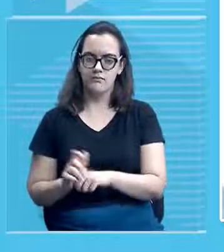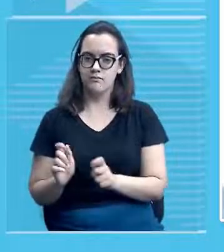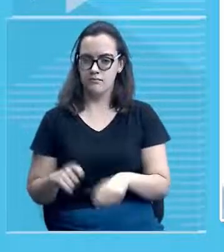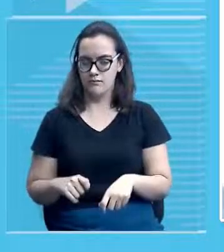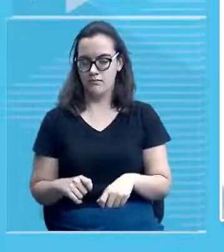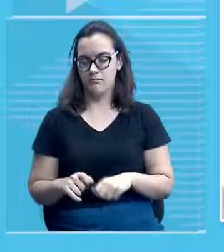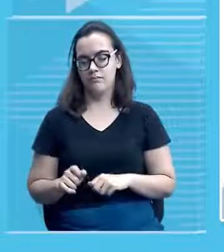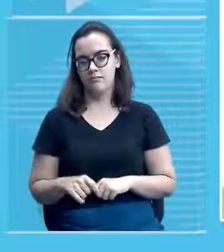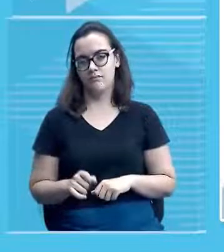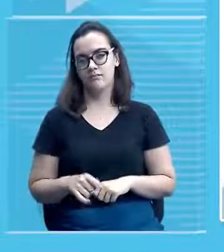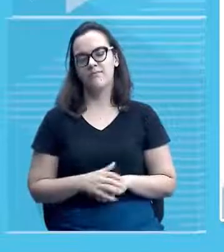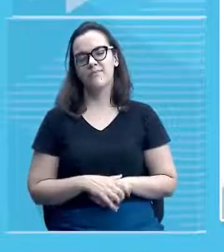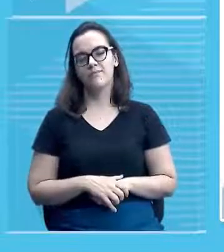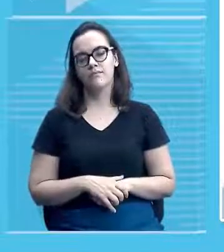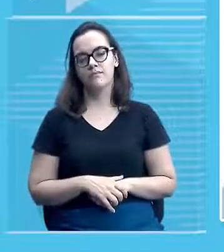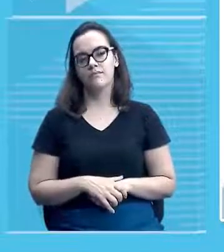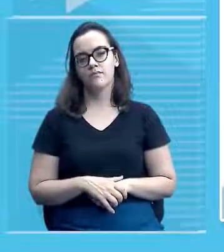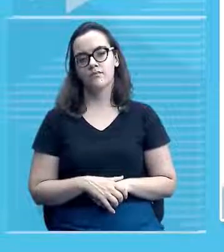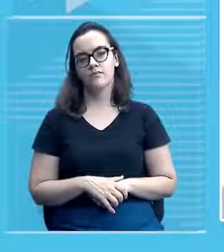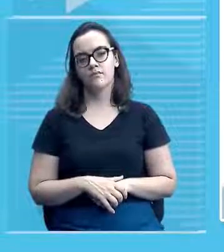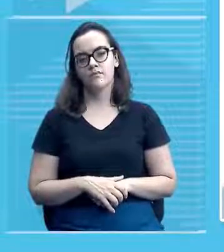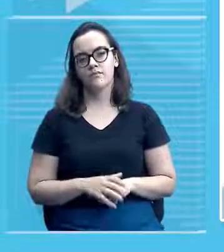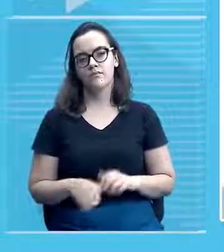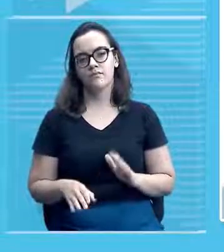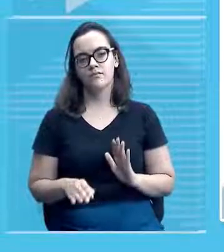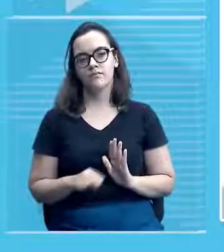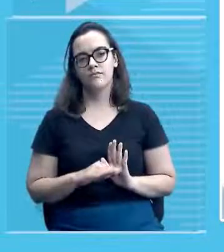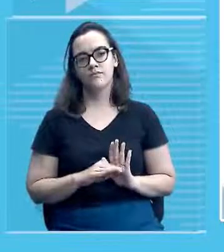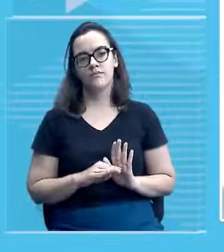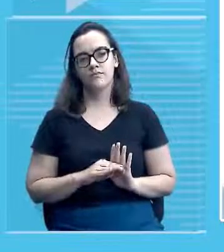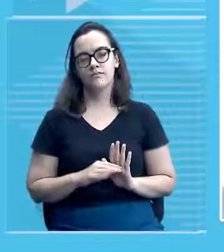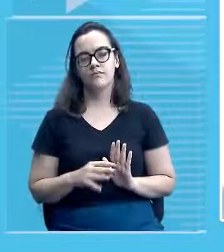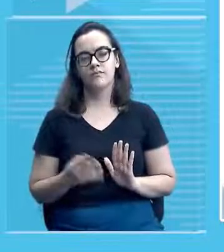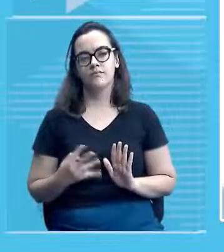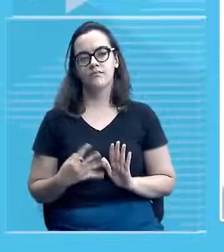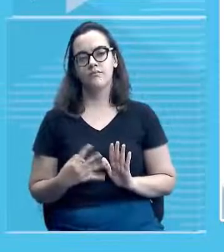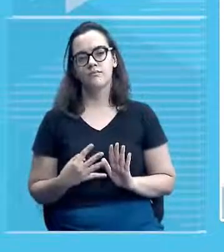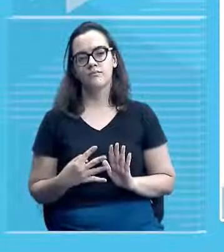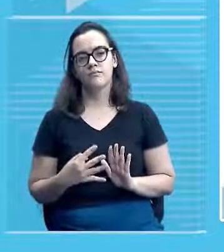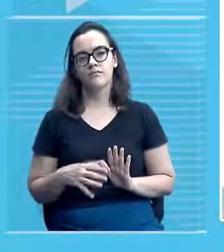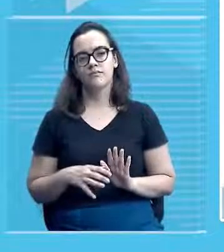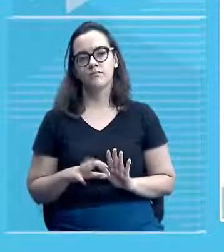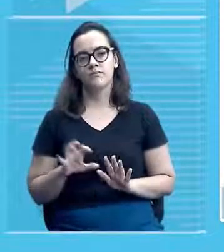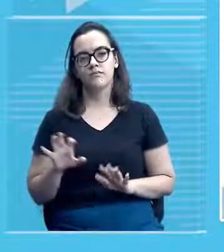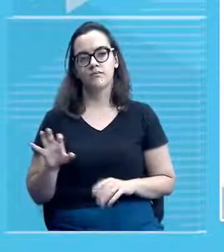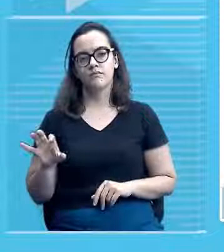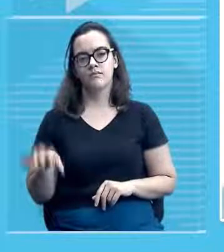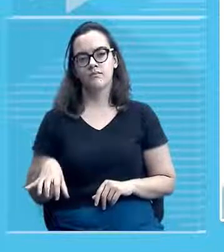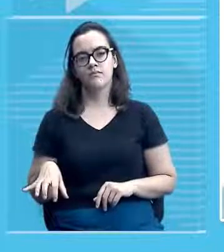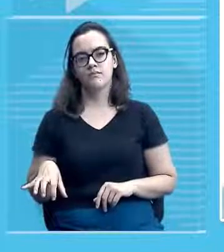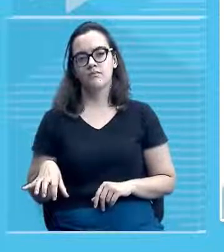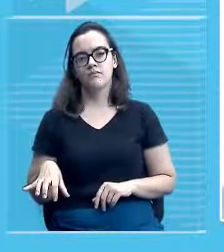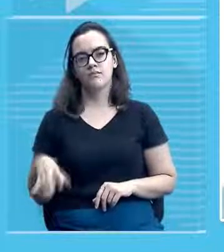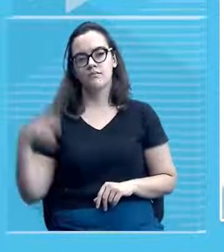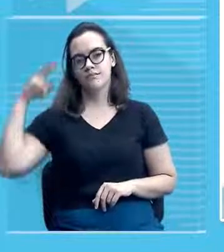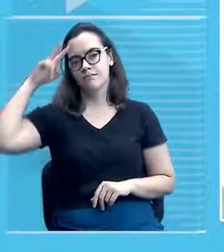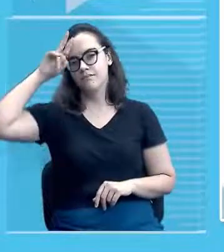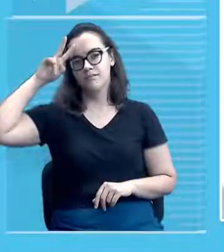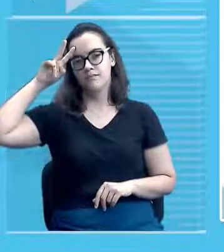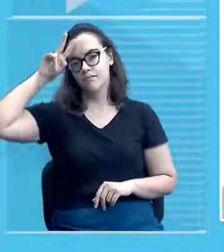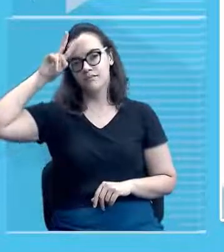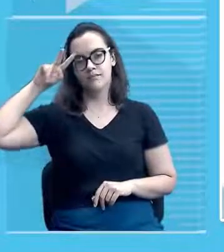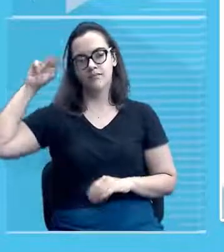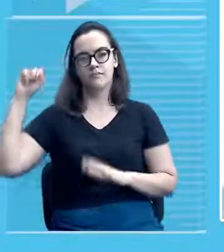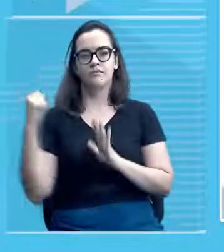o quarto sítios históricos tombados sítios históricos tombados